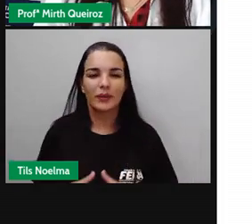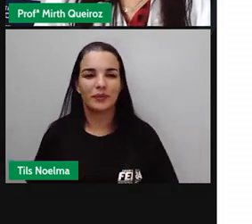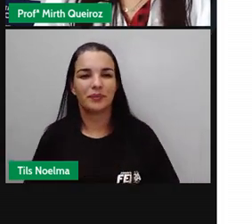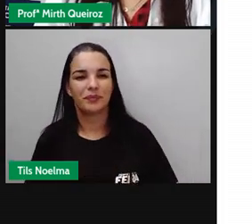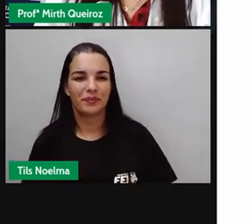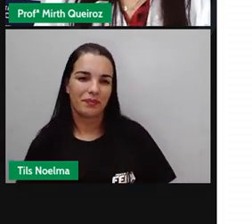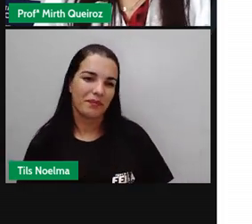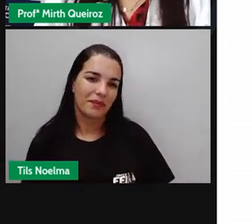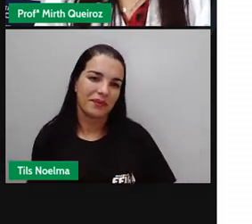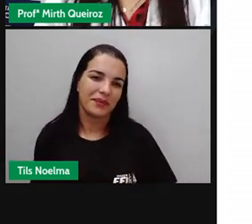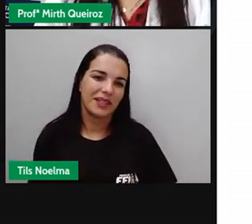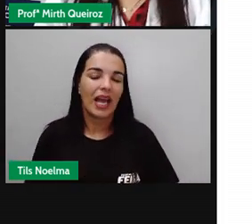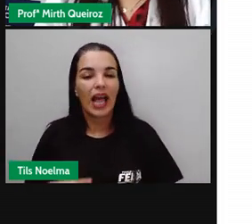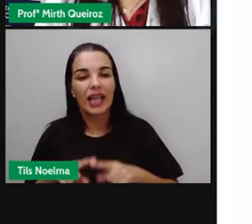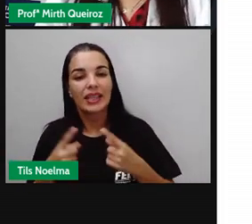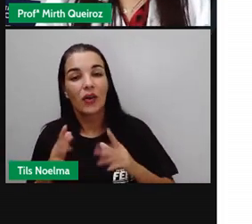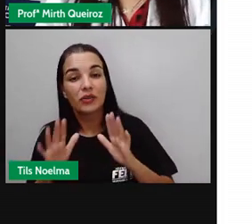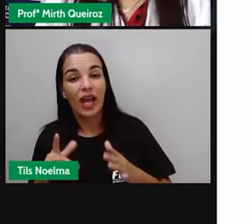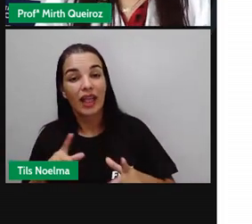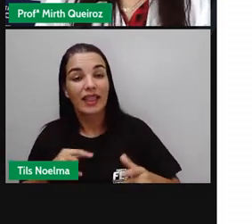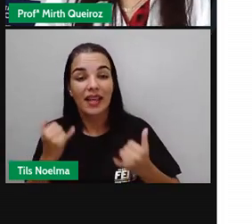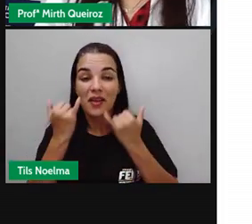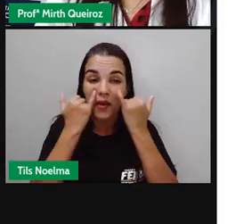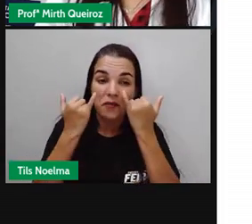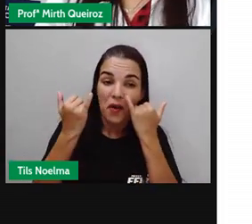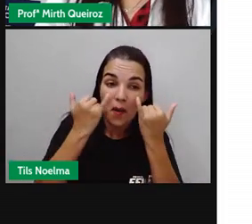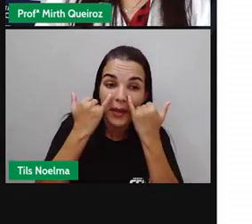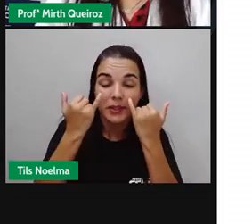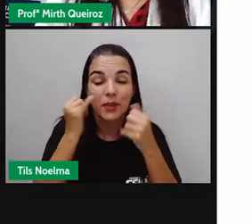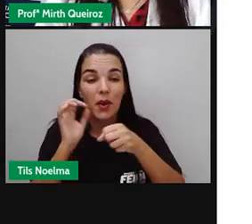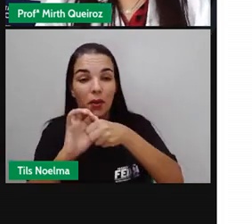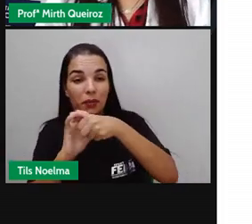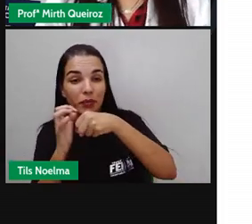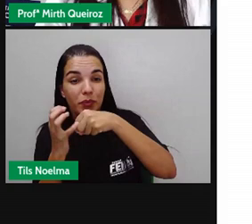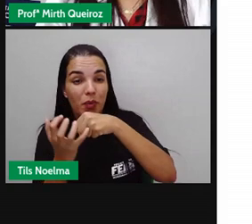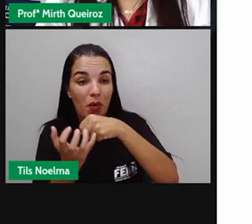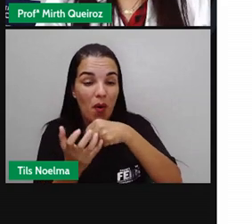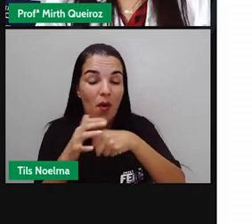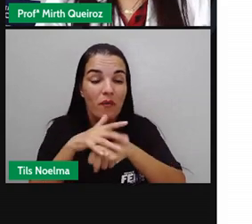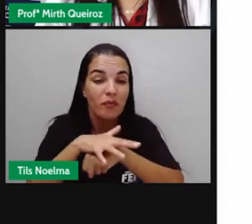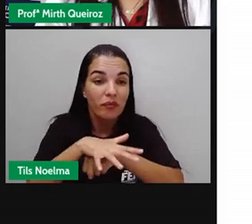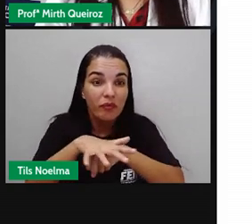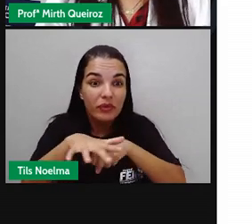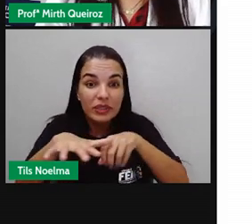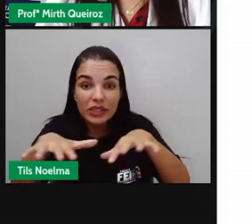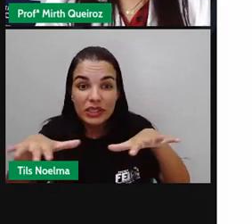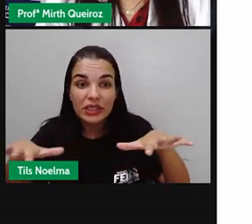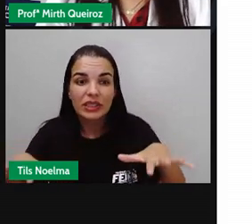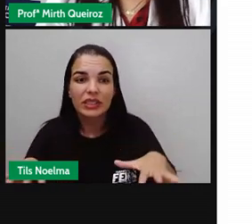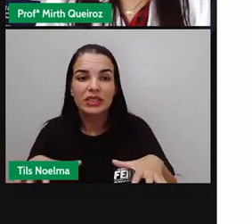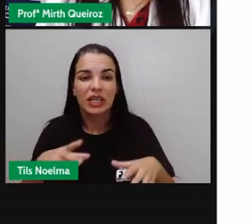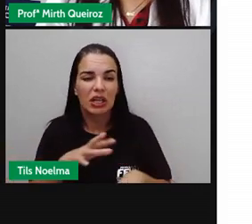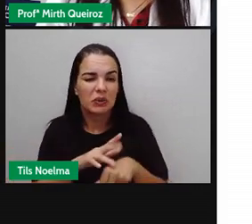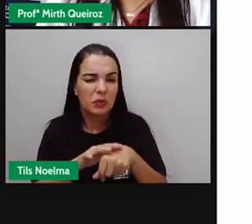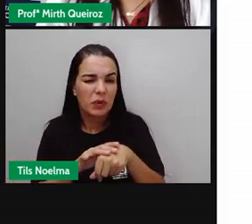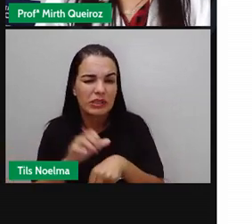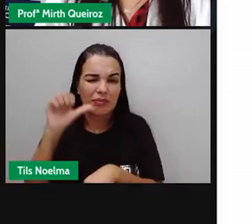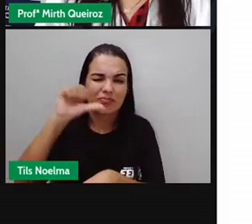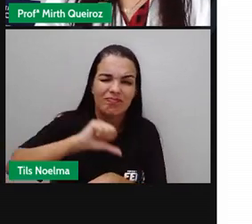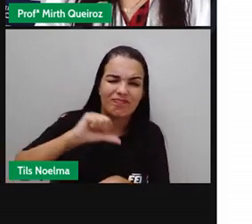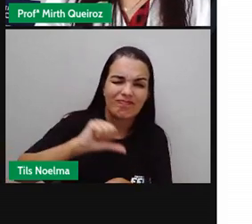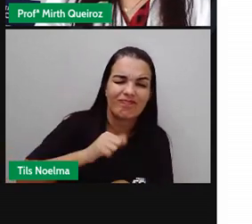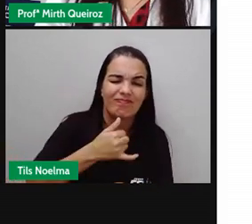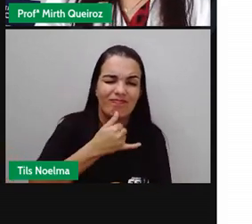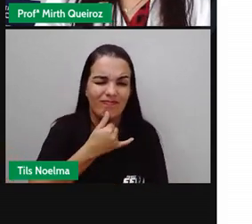E aí, a gente já tem algumas informações, né, sobre o coronavírus, sobre essa doença tão cruel que tem a ser passada em todo o mundo.